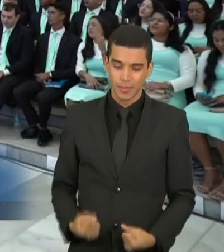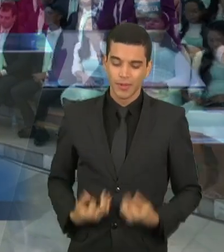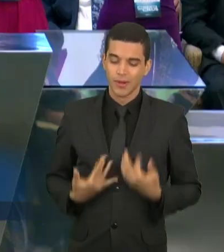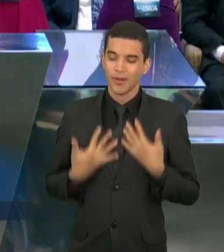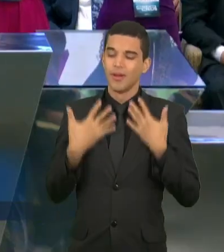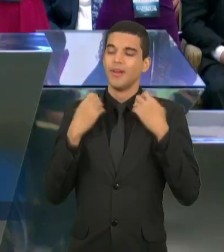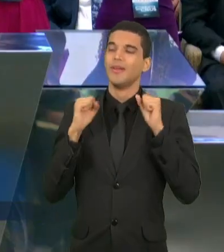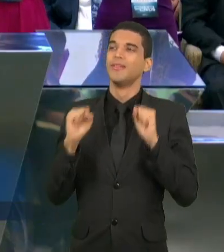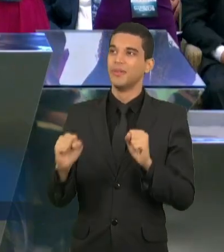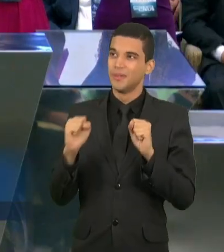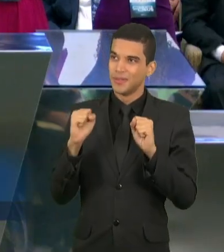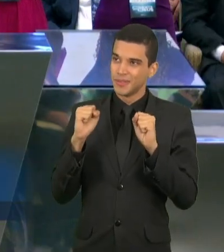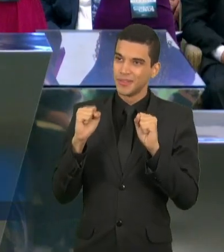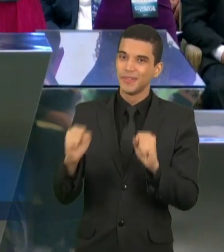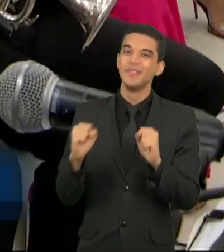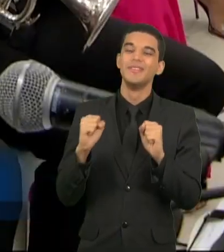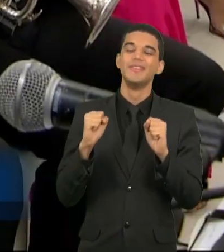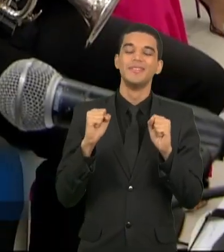posso sentir,